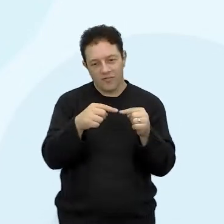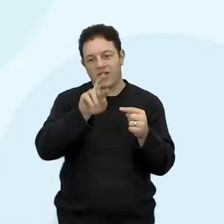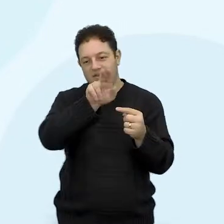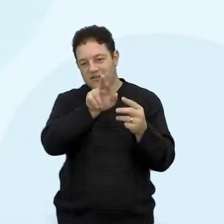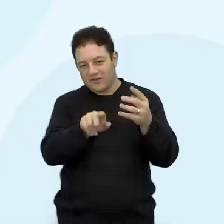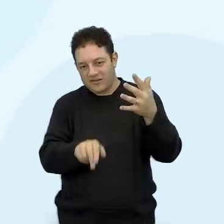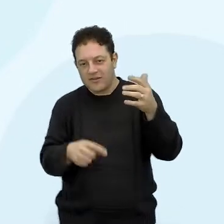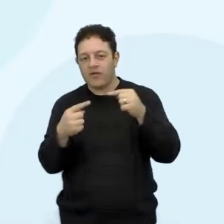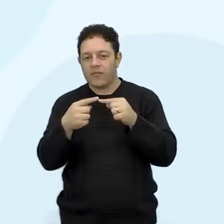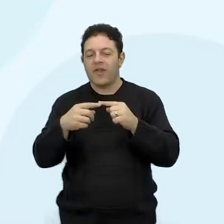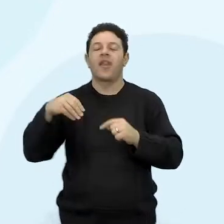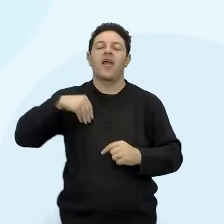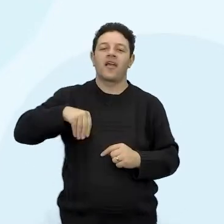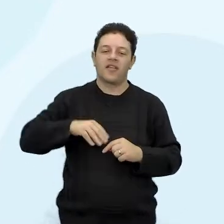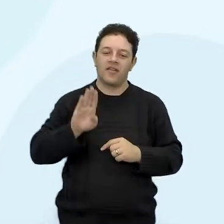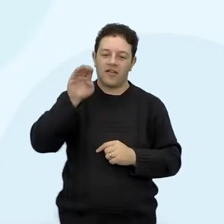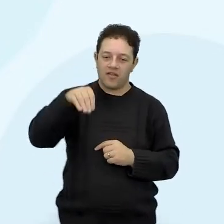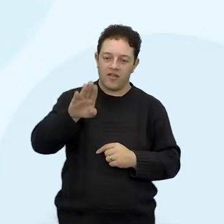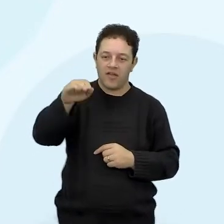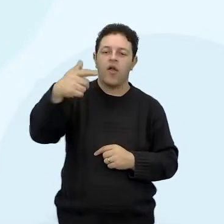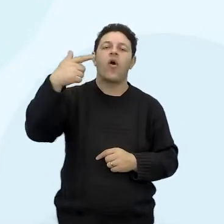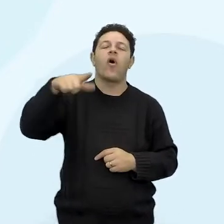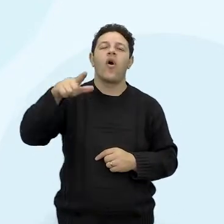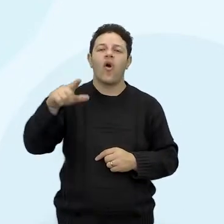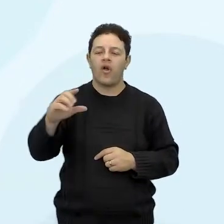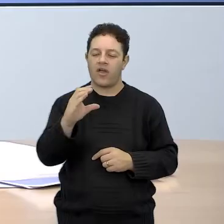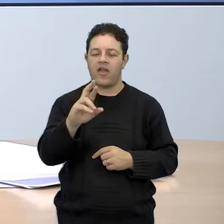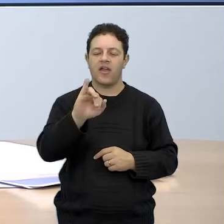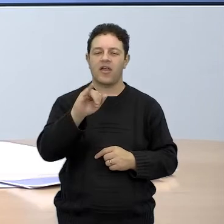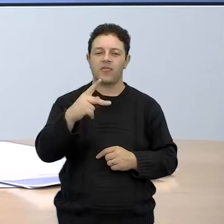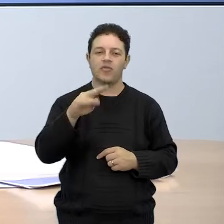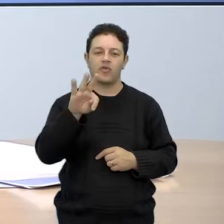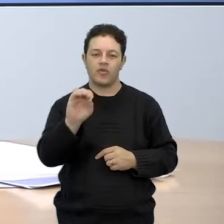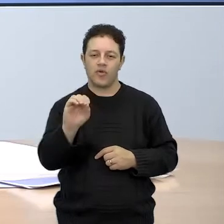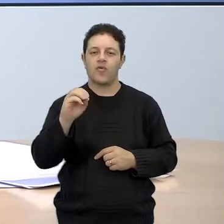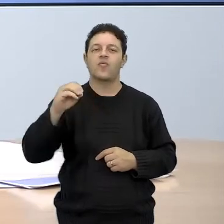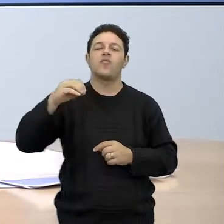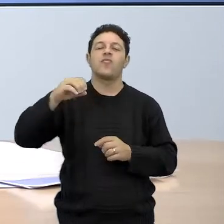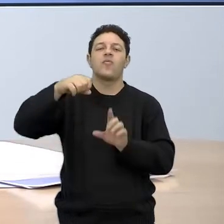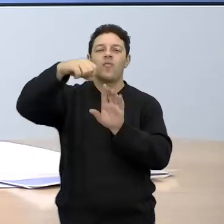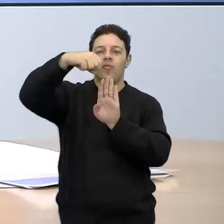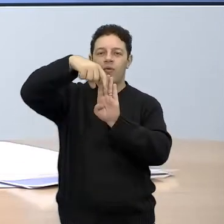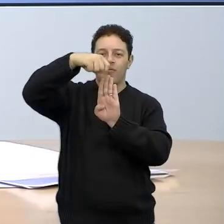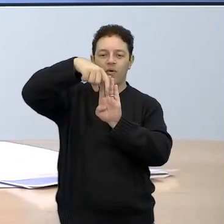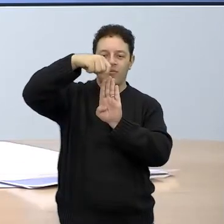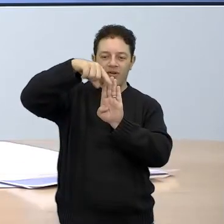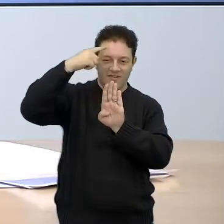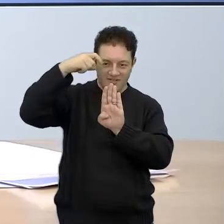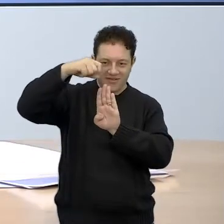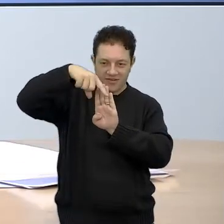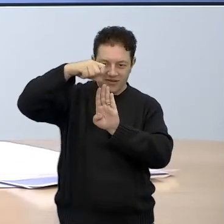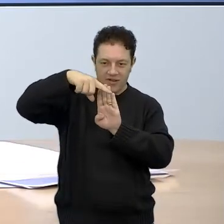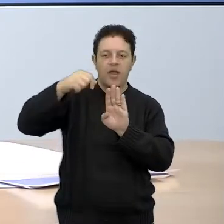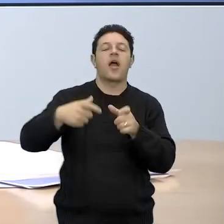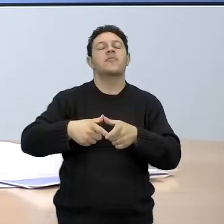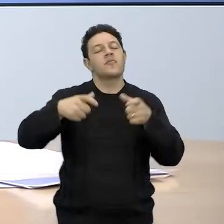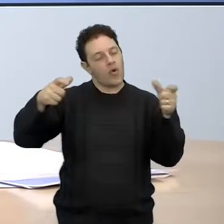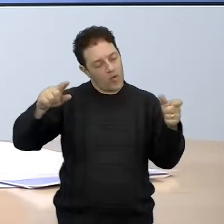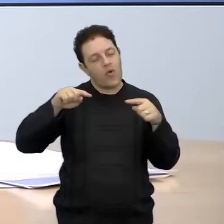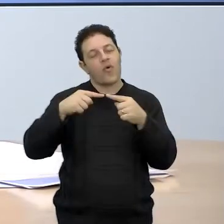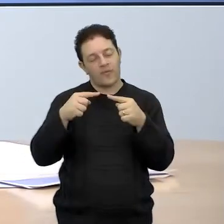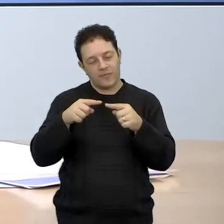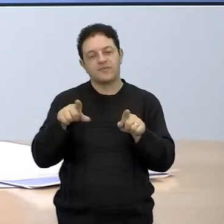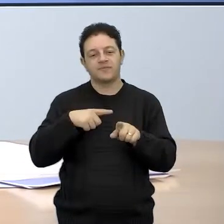criptomoeda também é renda variável, que tá super, os bitcoins aí estão super agora em alta em 2022,